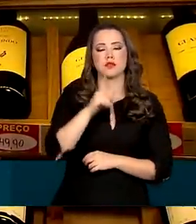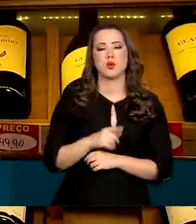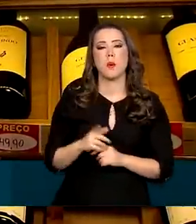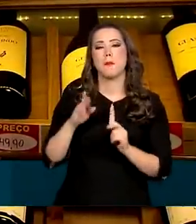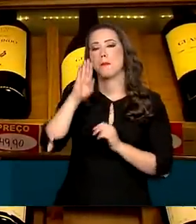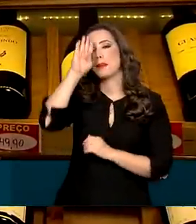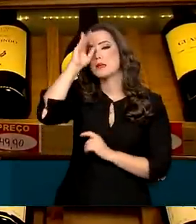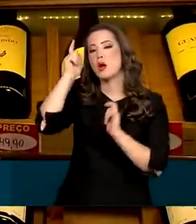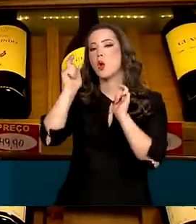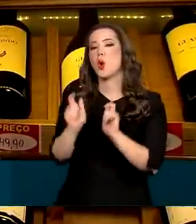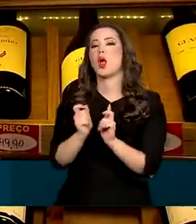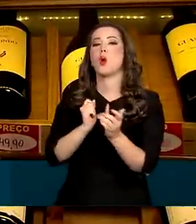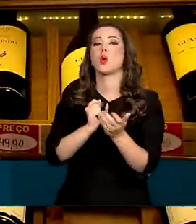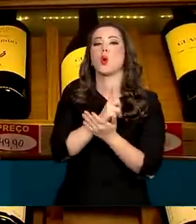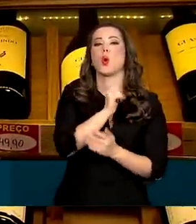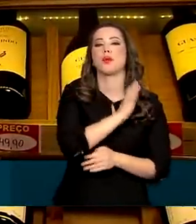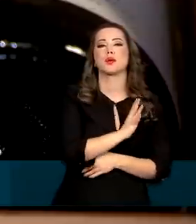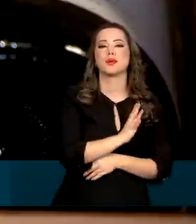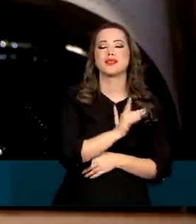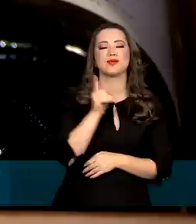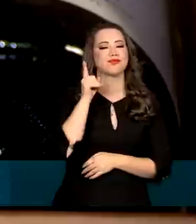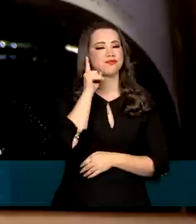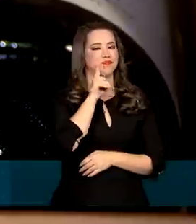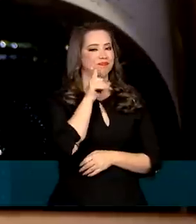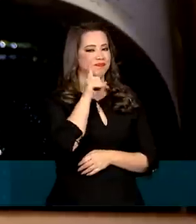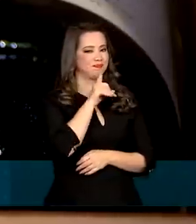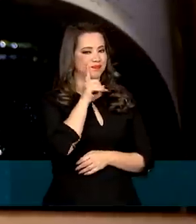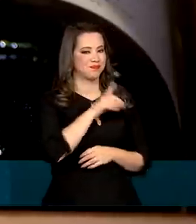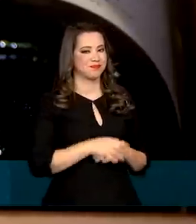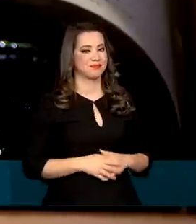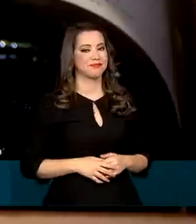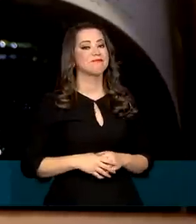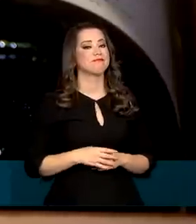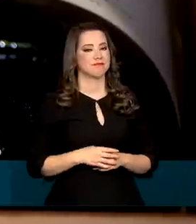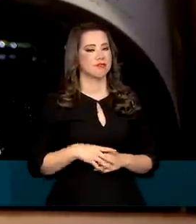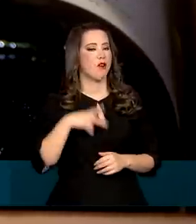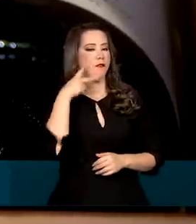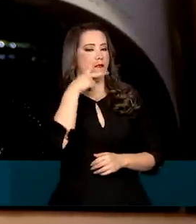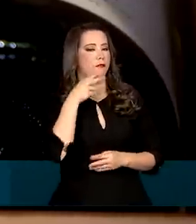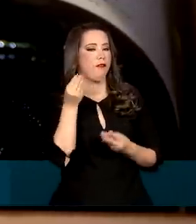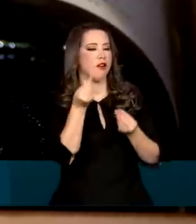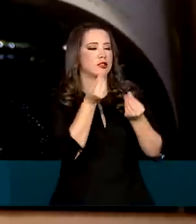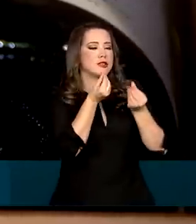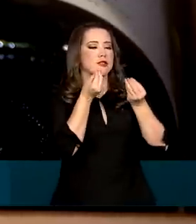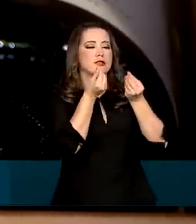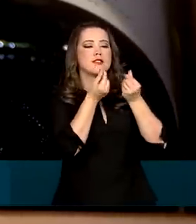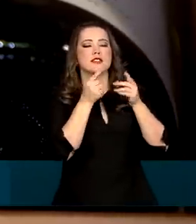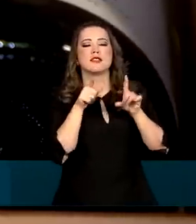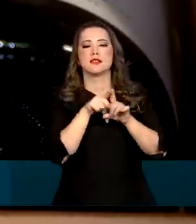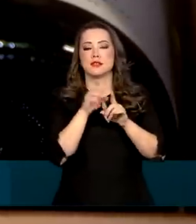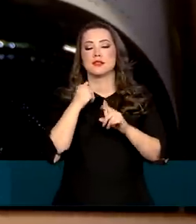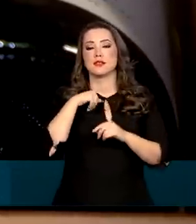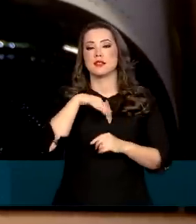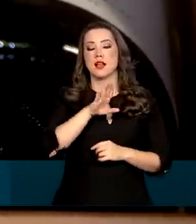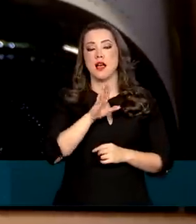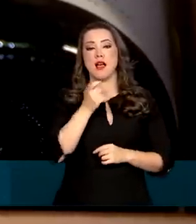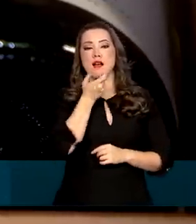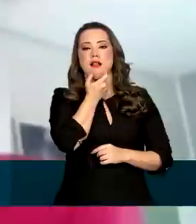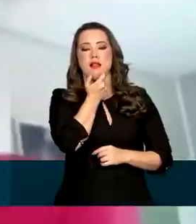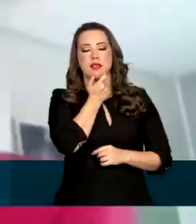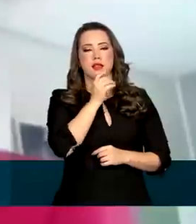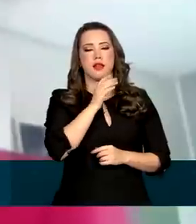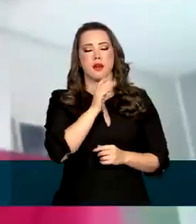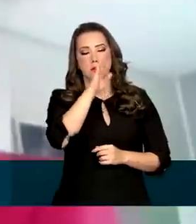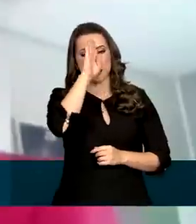principal destino dos espumantes. Já os vinhos finos têm a Inglaterra como o principal comprador externo.